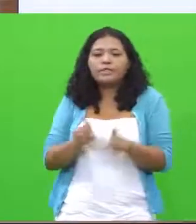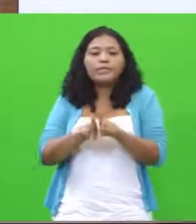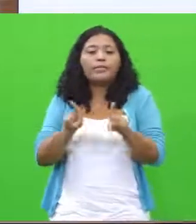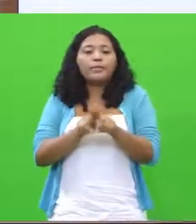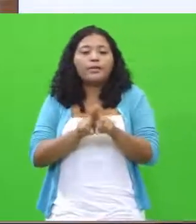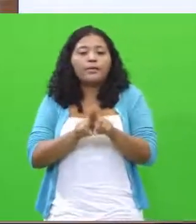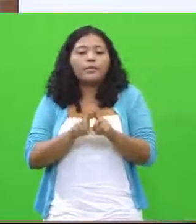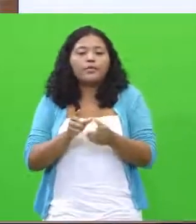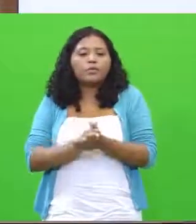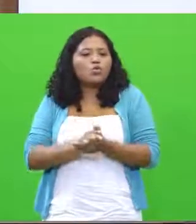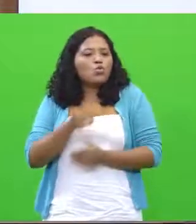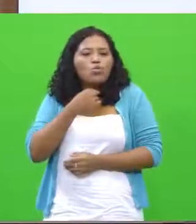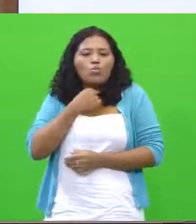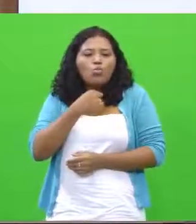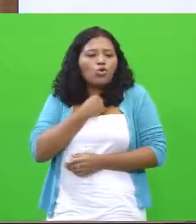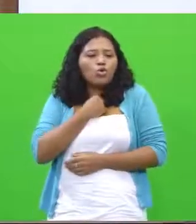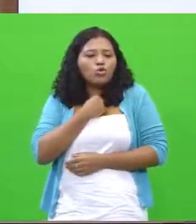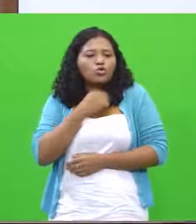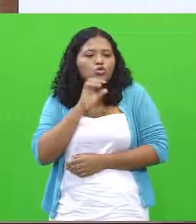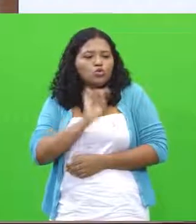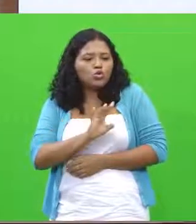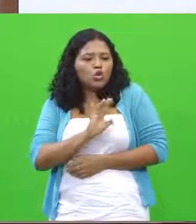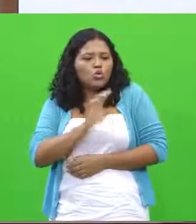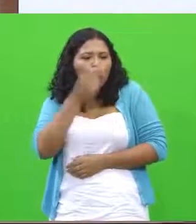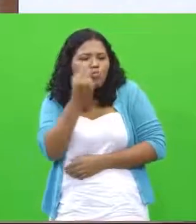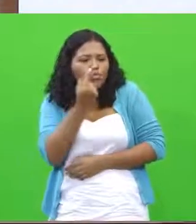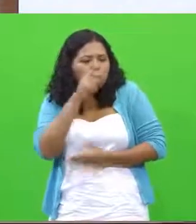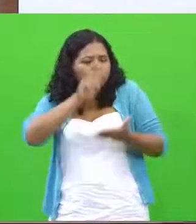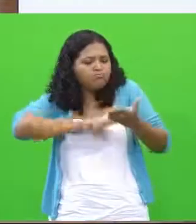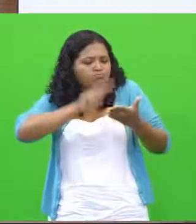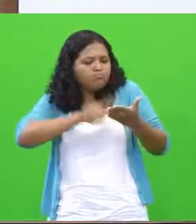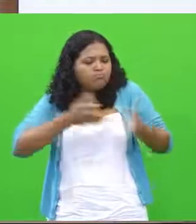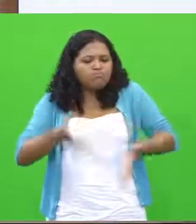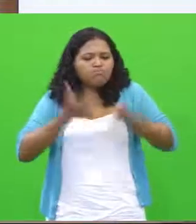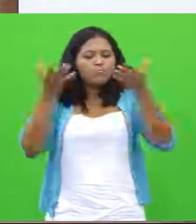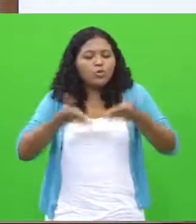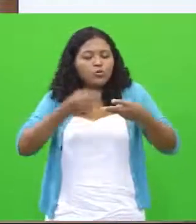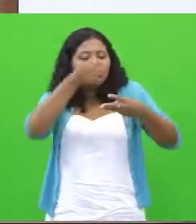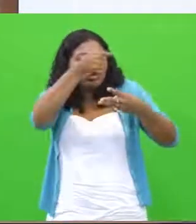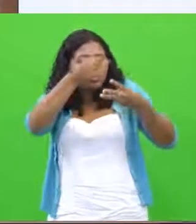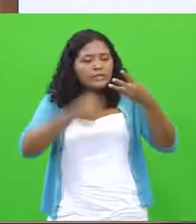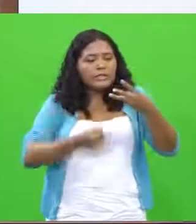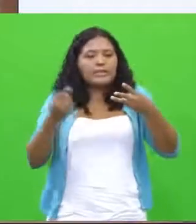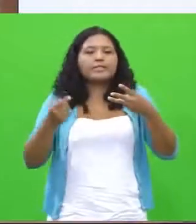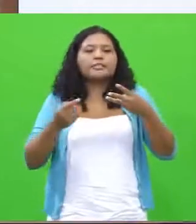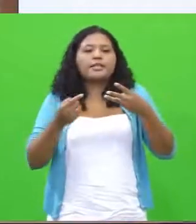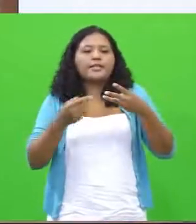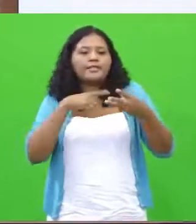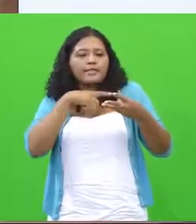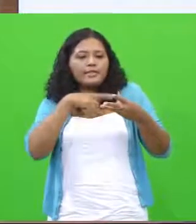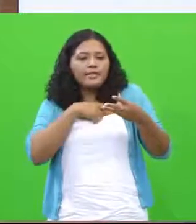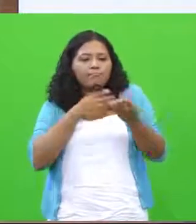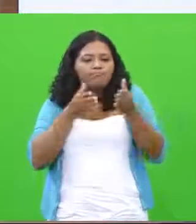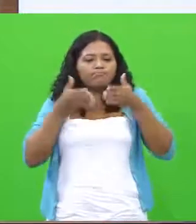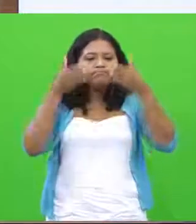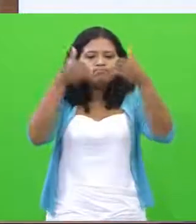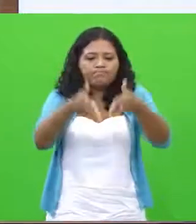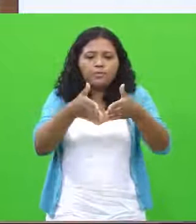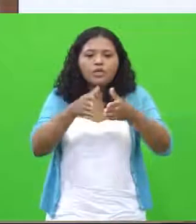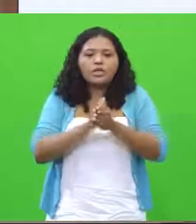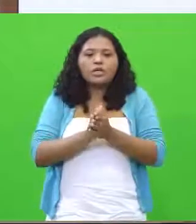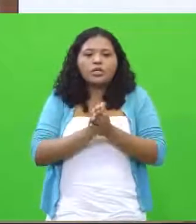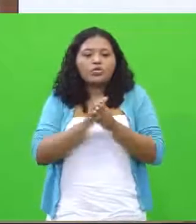eu não posso me apoiar somente a um texto motivador. Os três textos, eles têm um propósito, eles